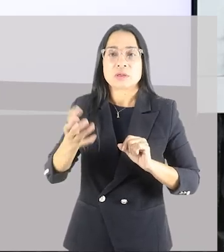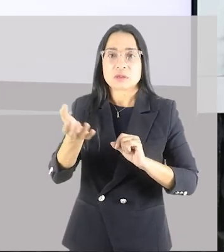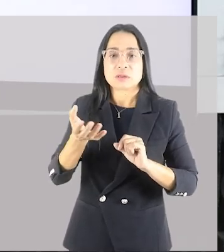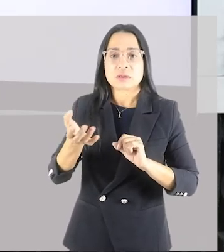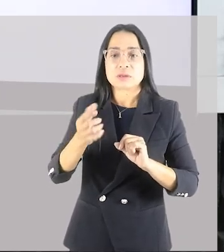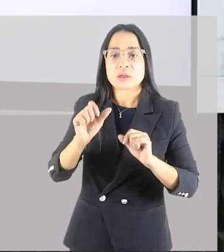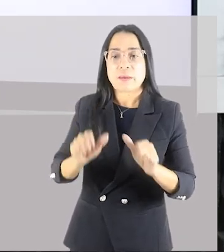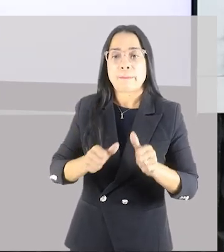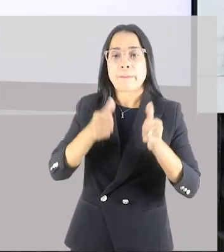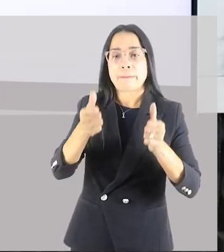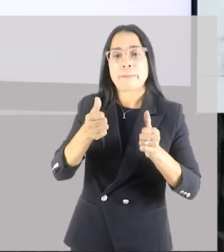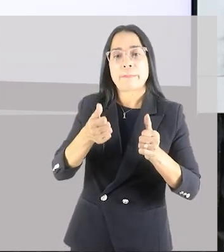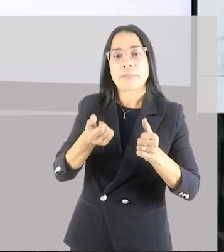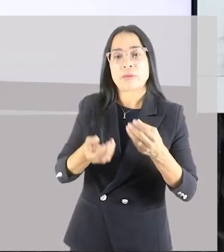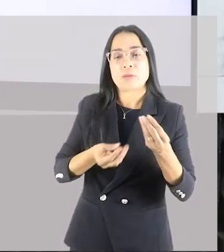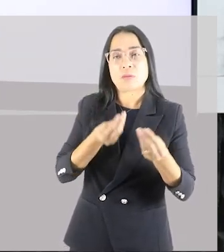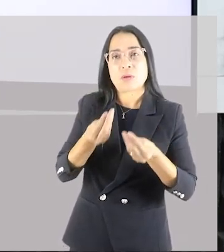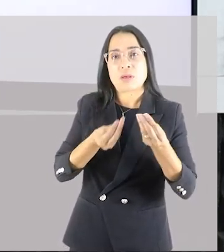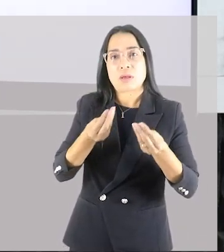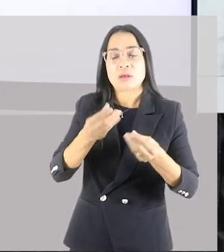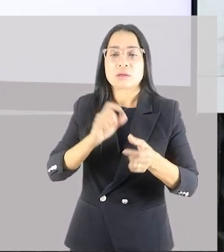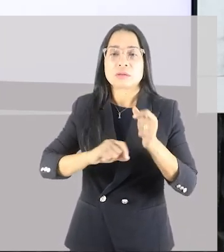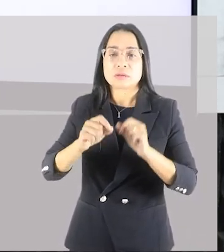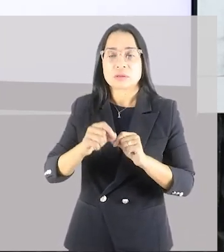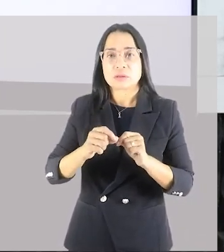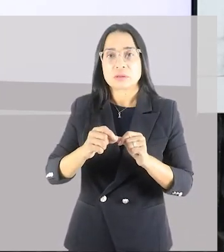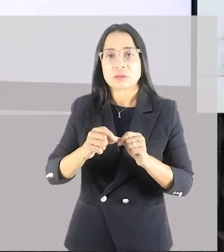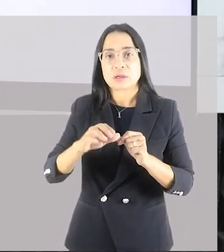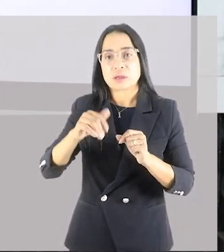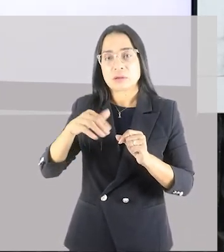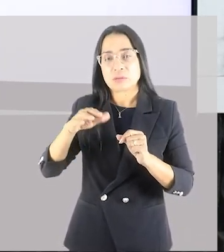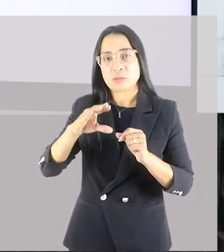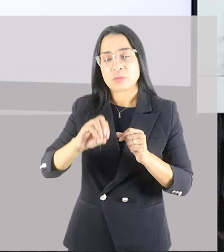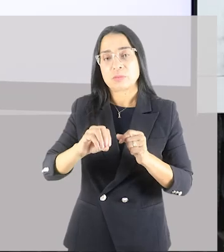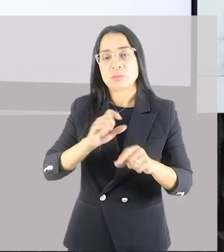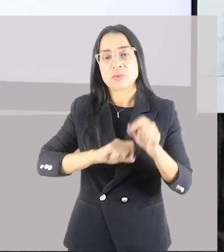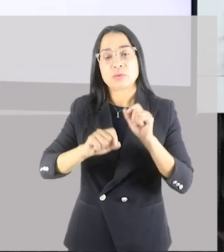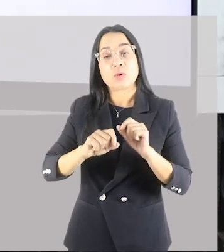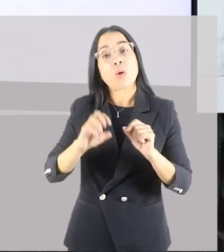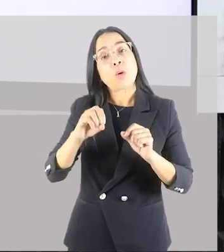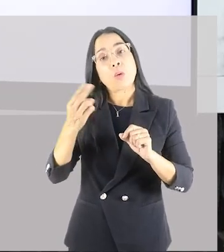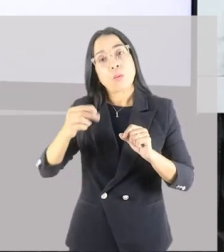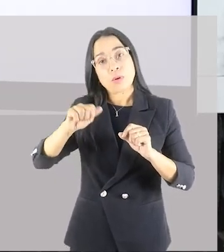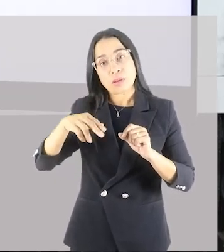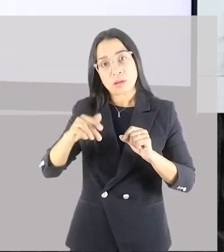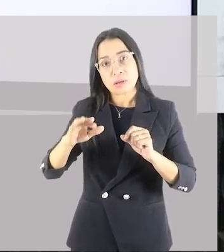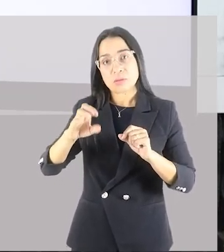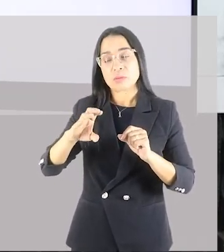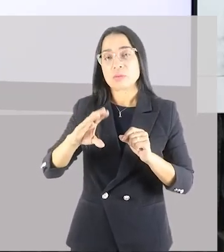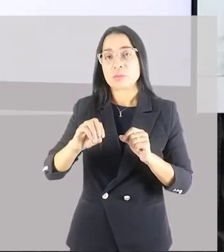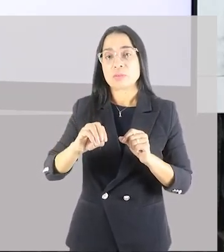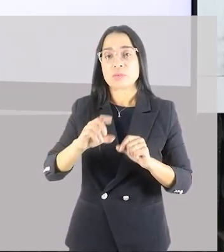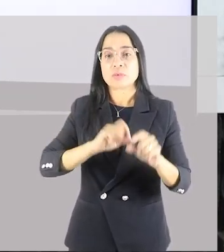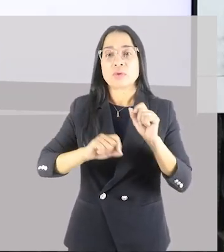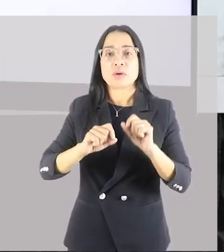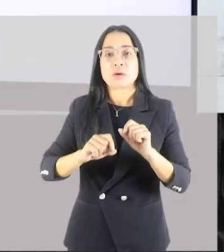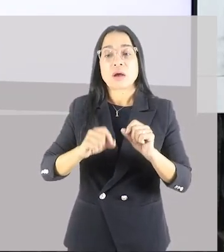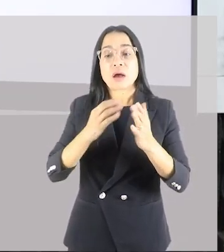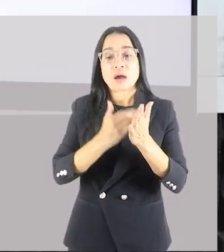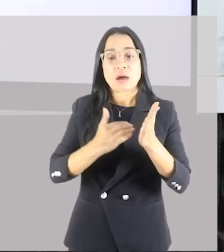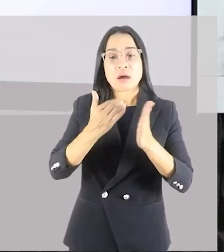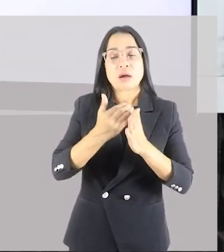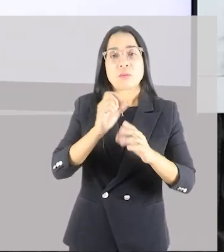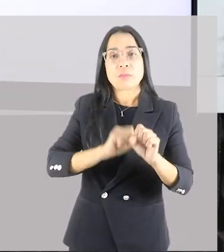capacidade aeróbica, caso eu queira aumentar a capacidade anaeróbica, caso eu queira aumentar a minha força,